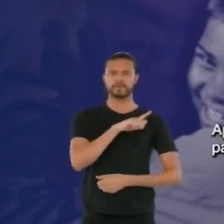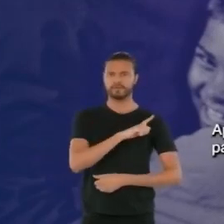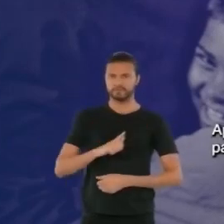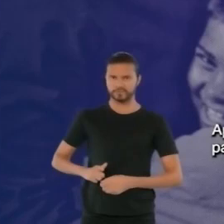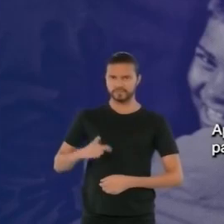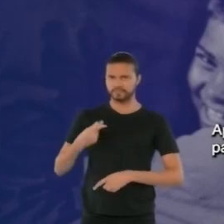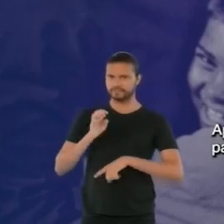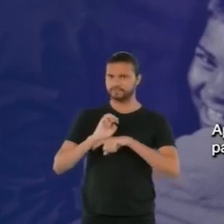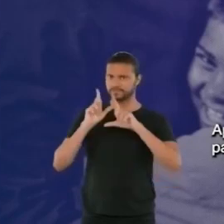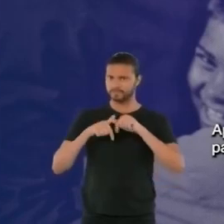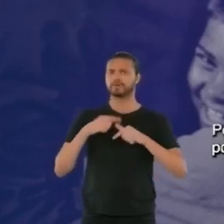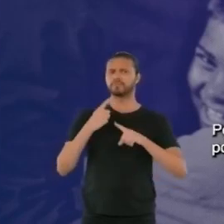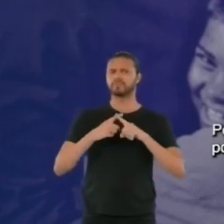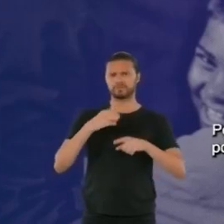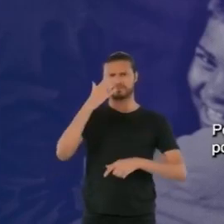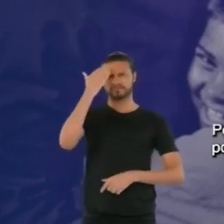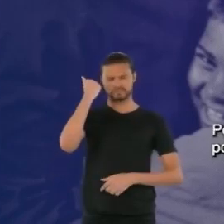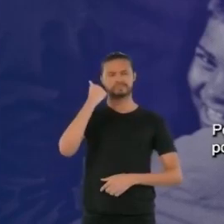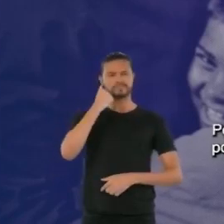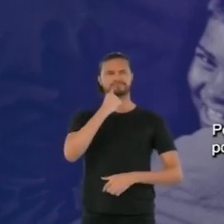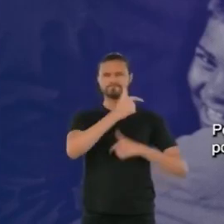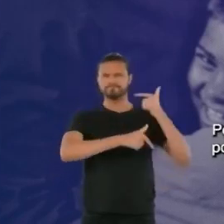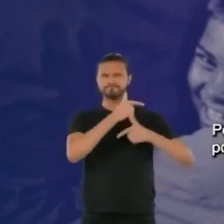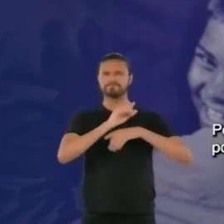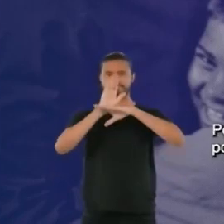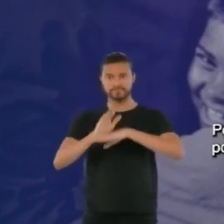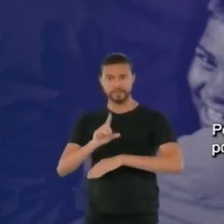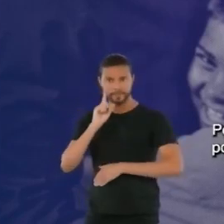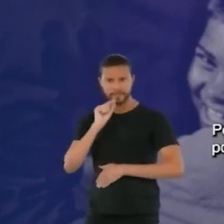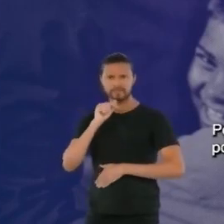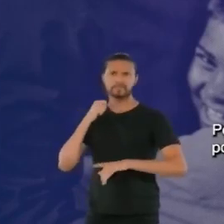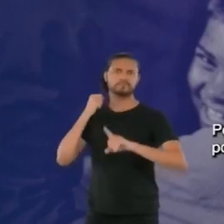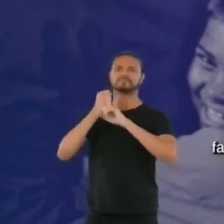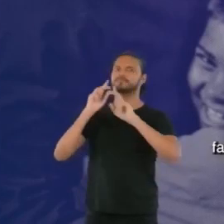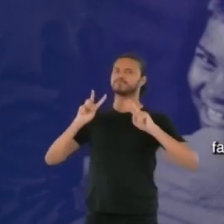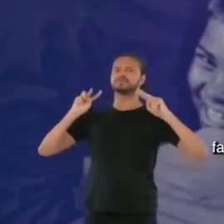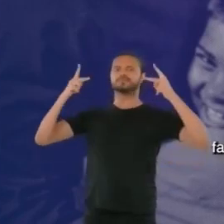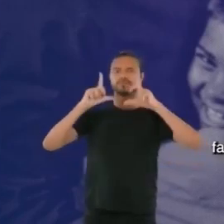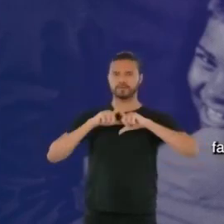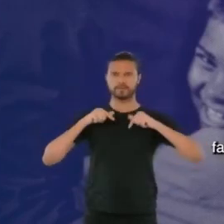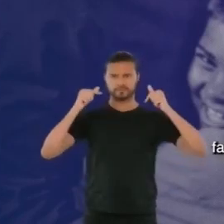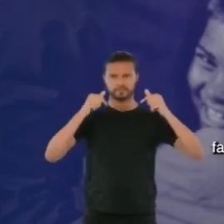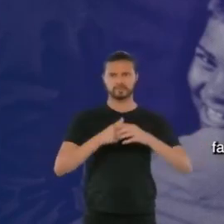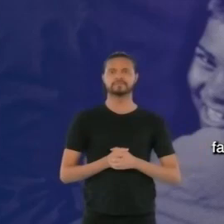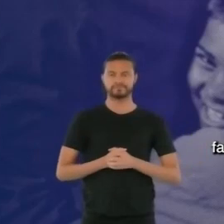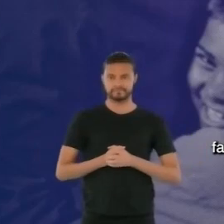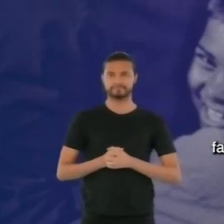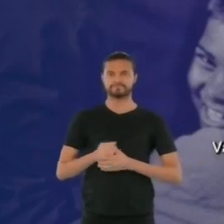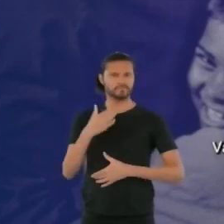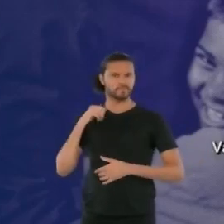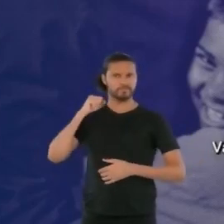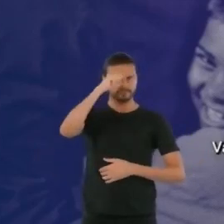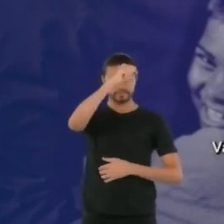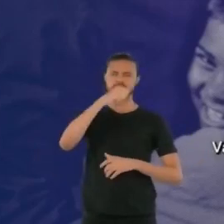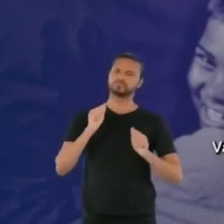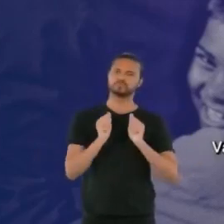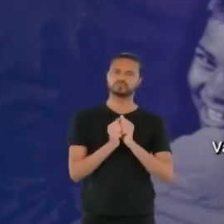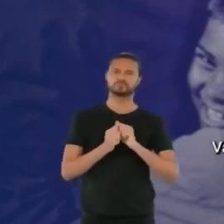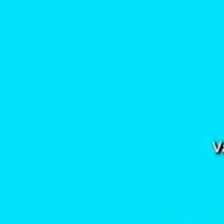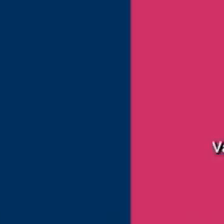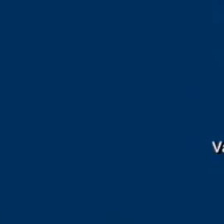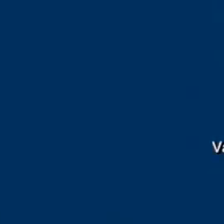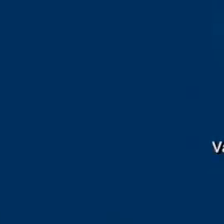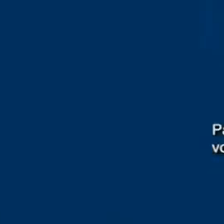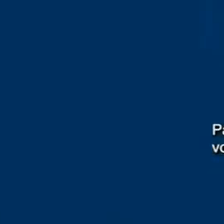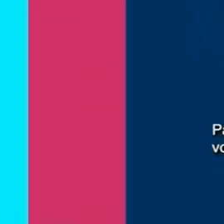Rui Palmeiras para governador, porque sei, quem tanto fez por Maceió fará muito mais por a Lagoas. Vamos em frente,